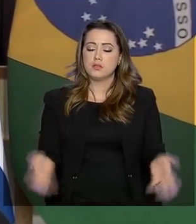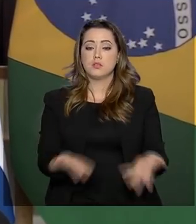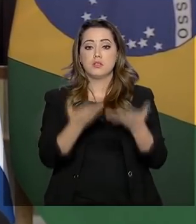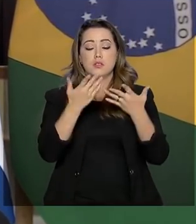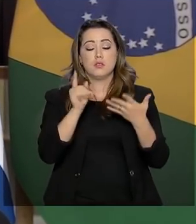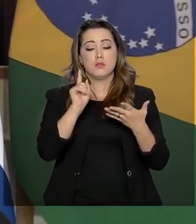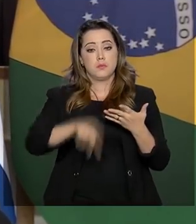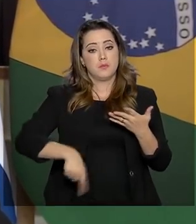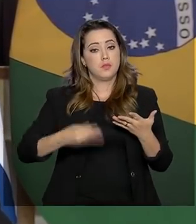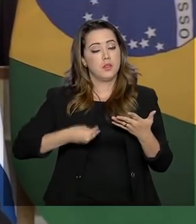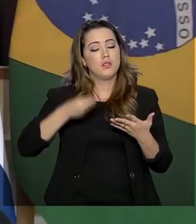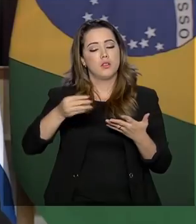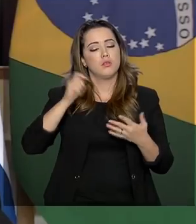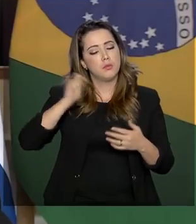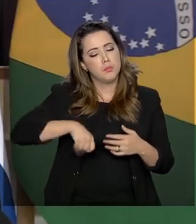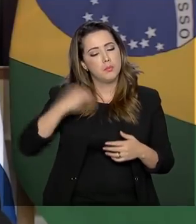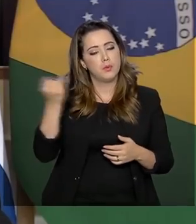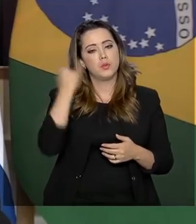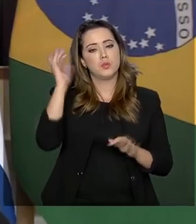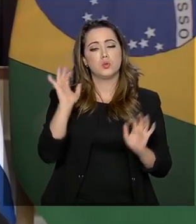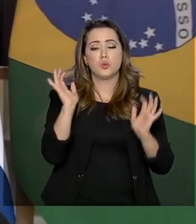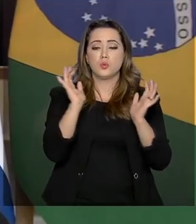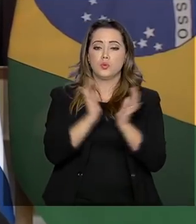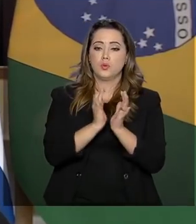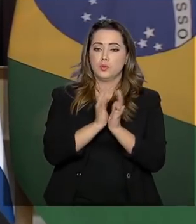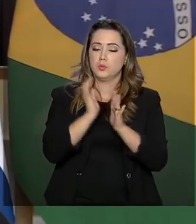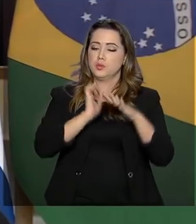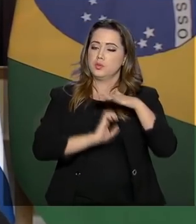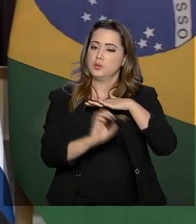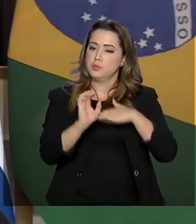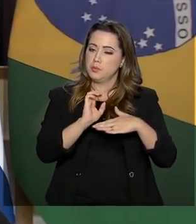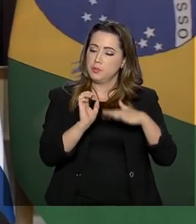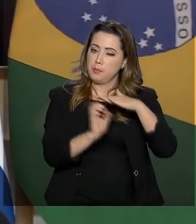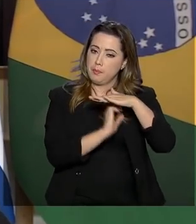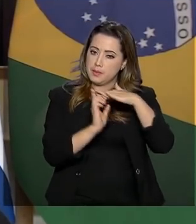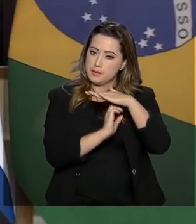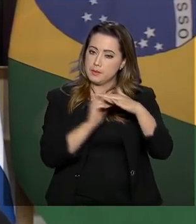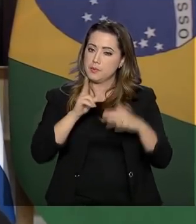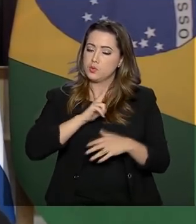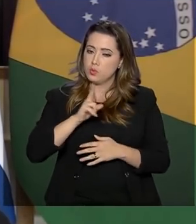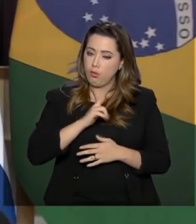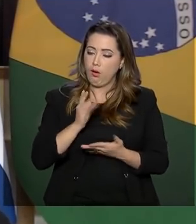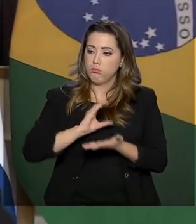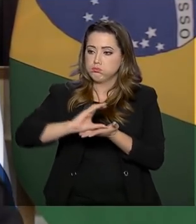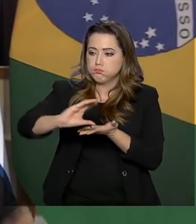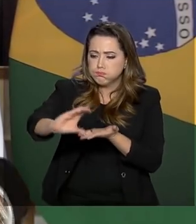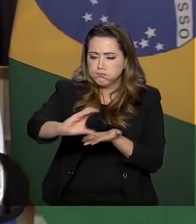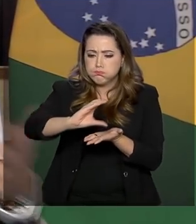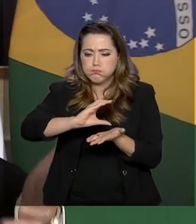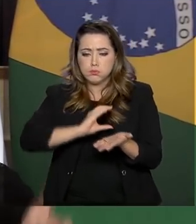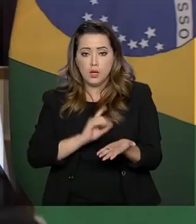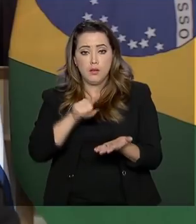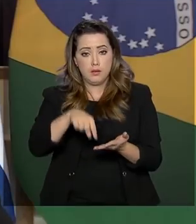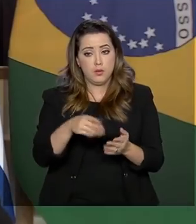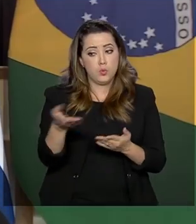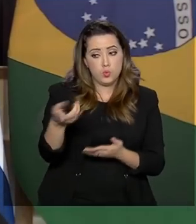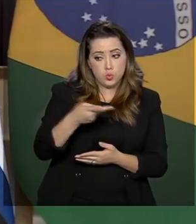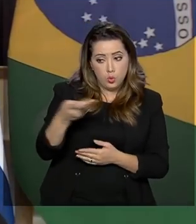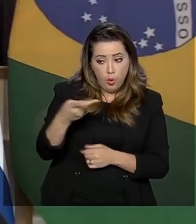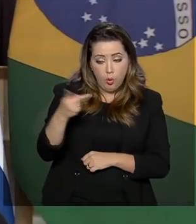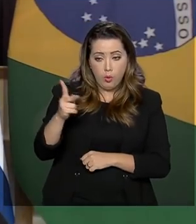Isso dará uma grande contribuição ao setor privado, aos investimentos. Queremos que a relação Brasil-Uruguai, que é uma prioridade